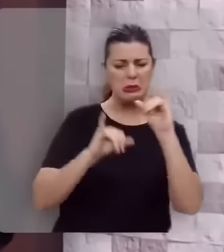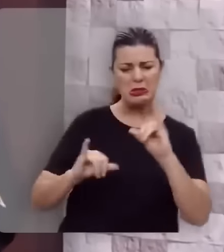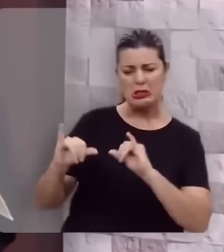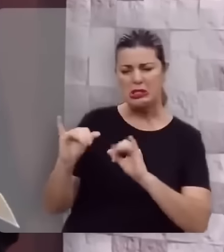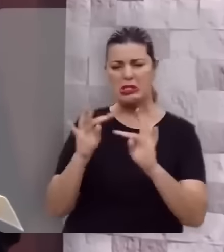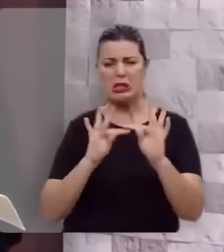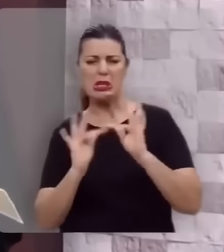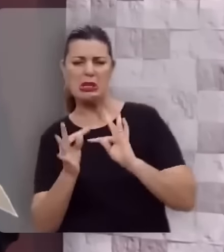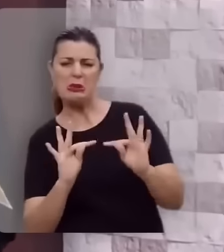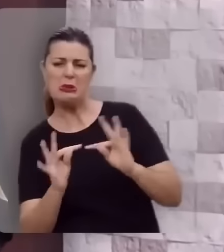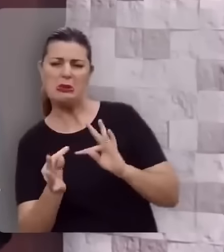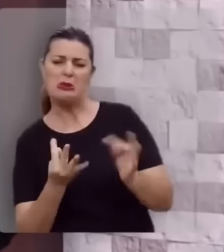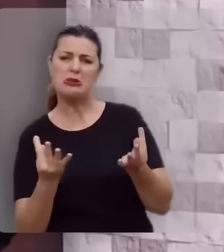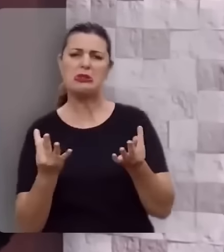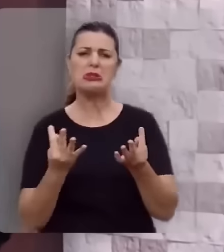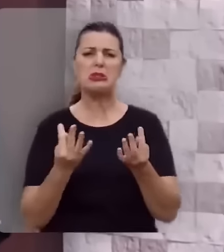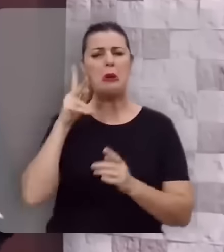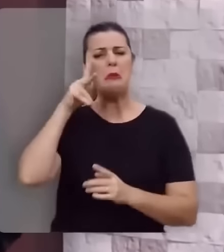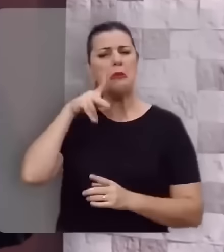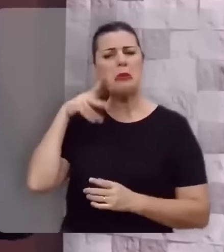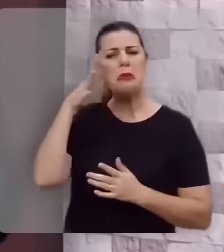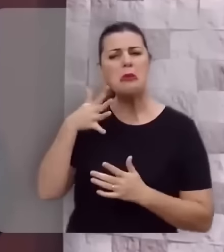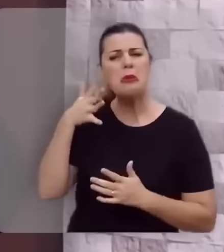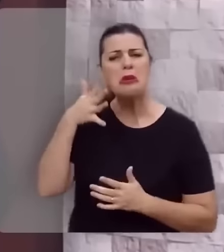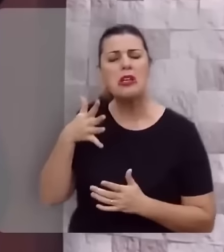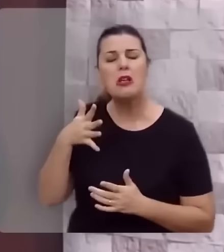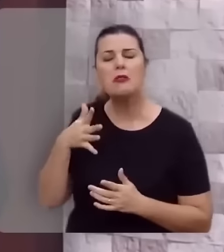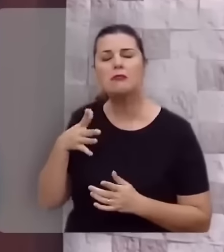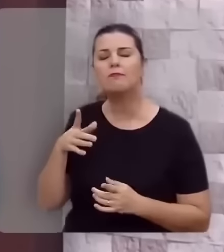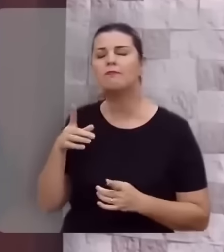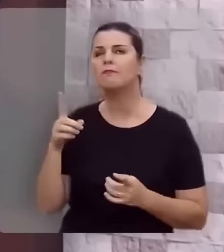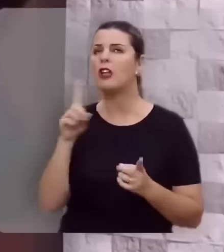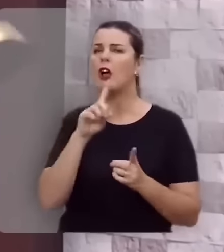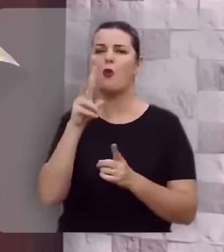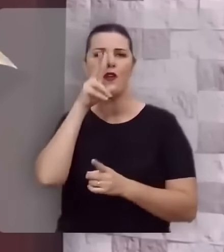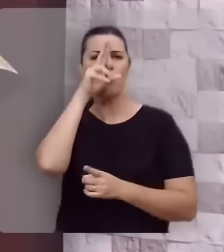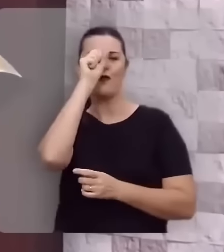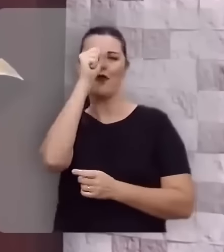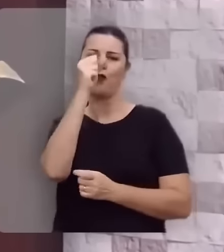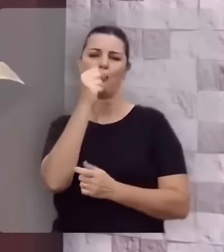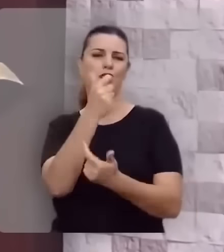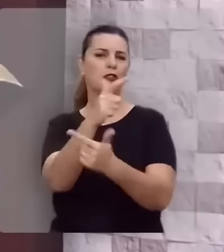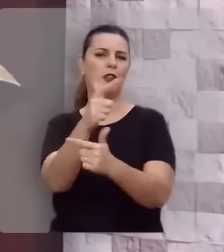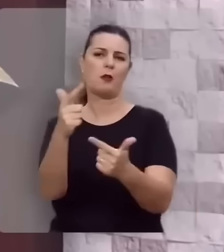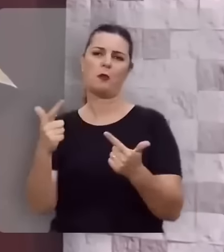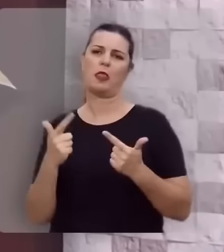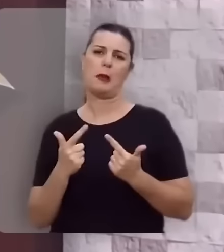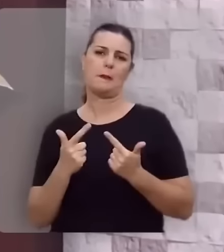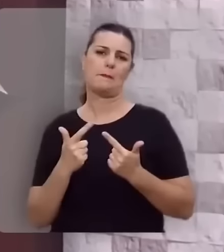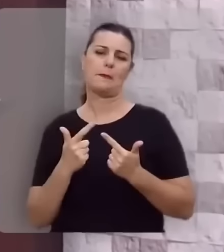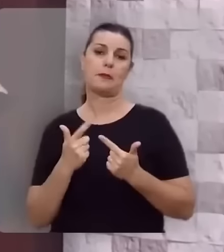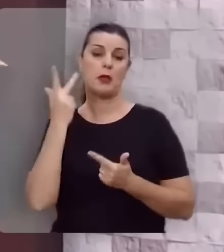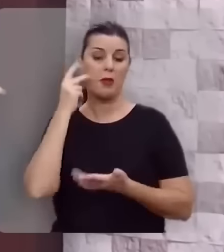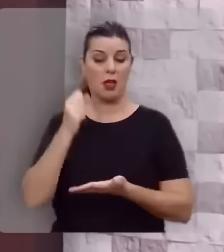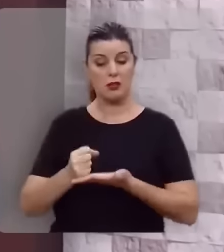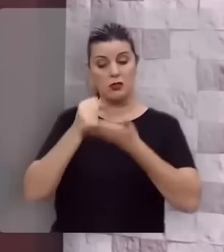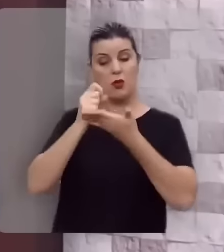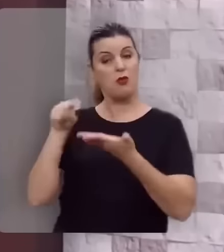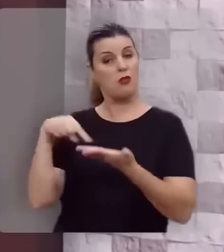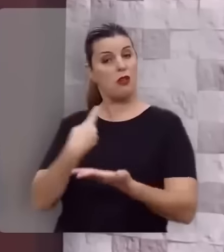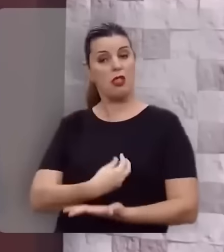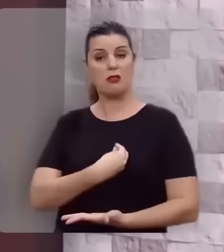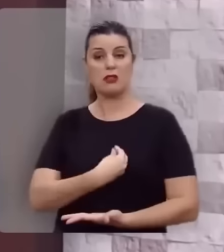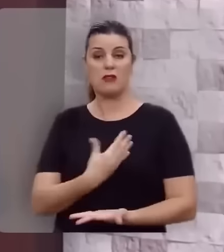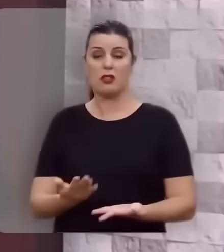que o poder da tecnologia, que o poder político não são suficientemente fortes para socorrer em